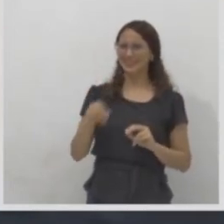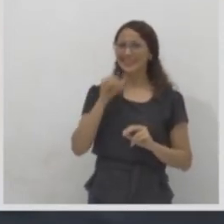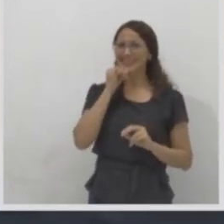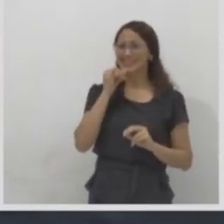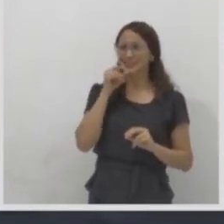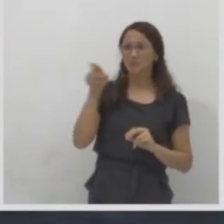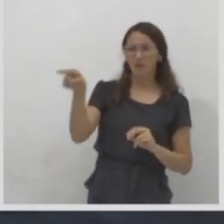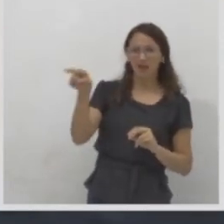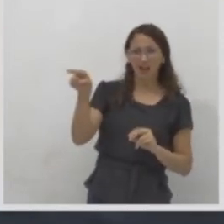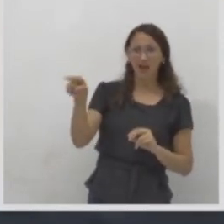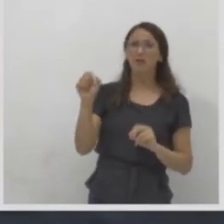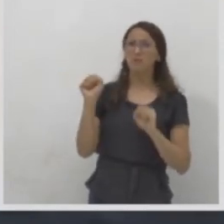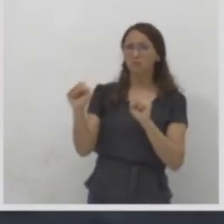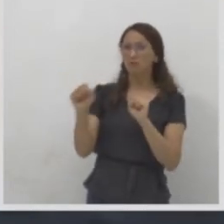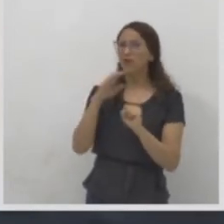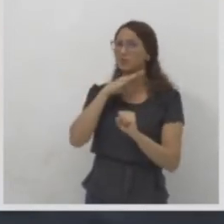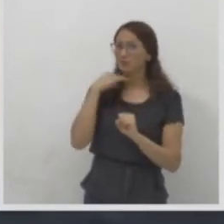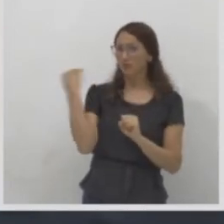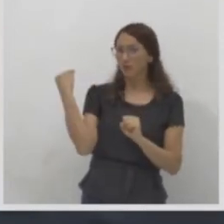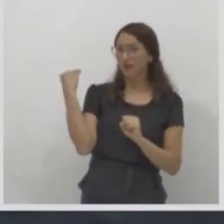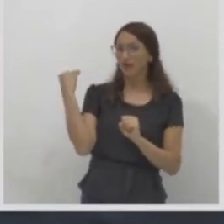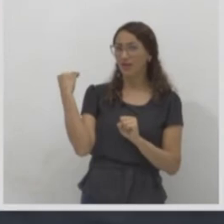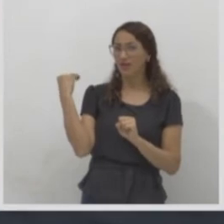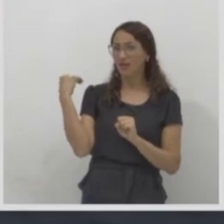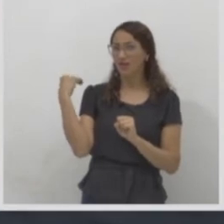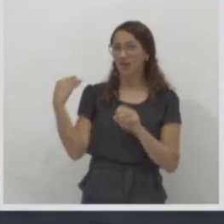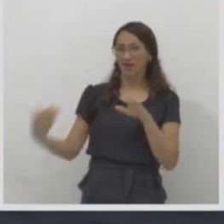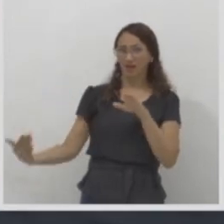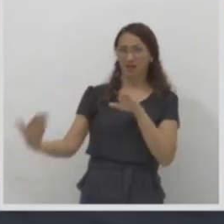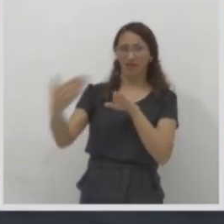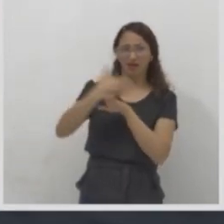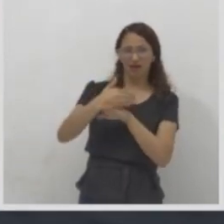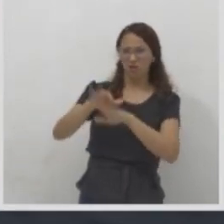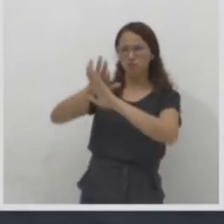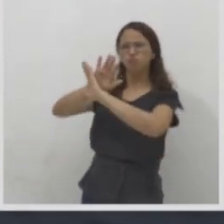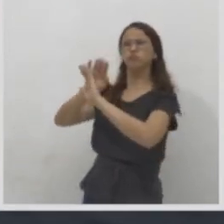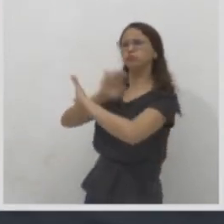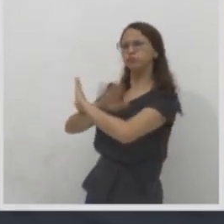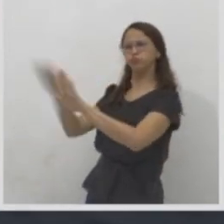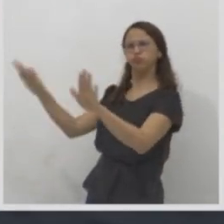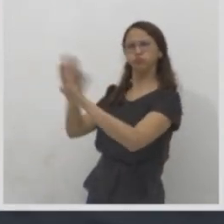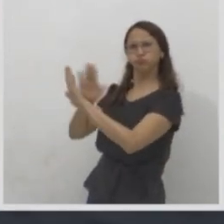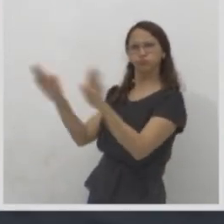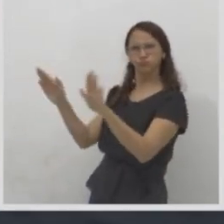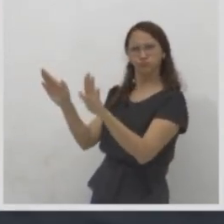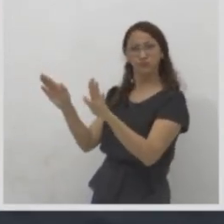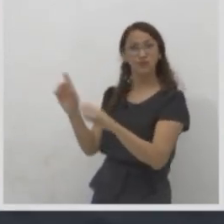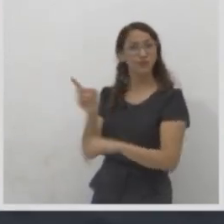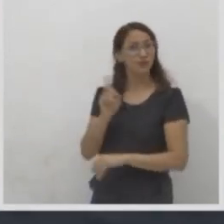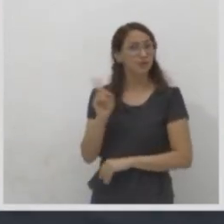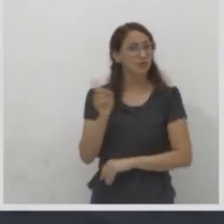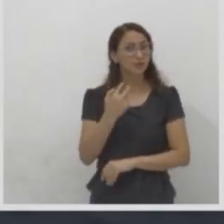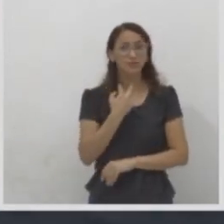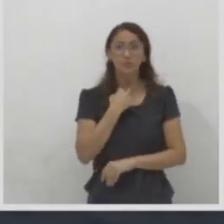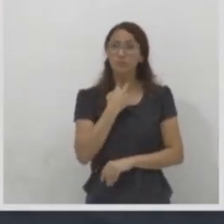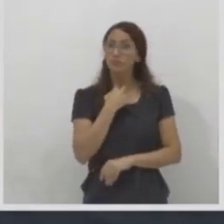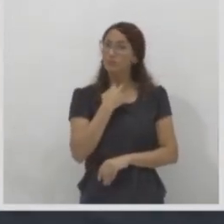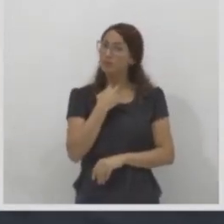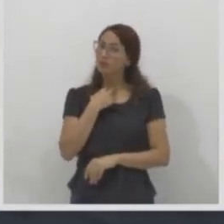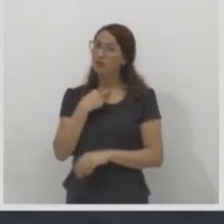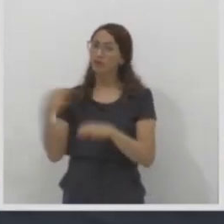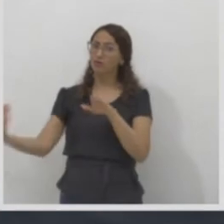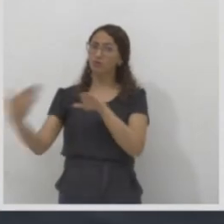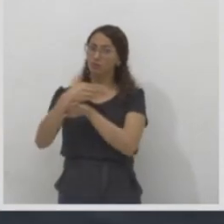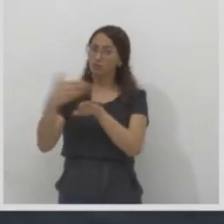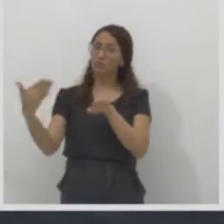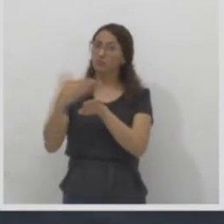correndo o risco de perder a sua vida. O Brasil, inclusive, assinou os tratados de refugiados e não pode negar as pessoas